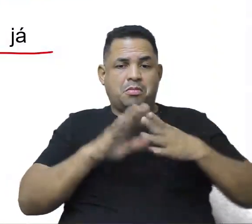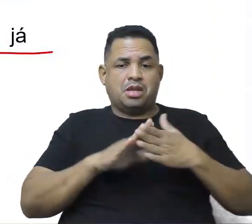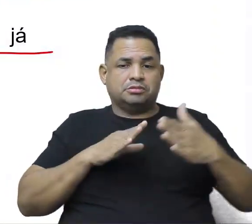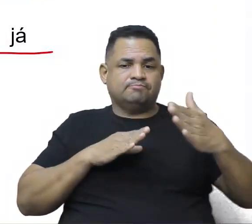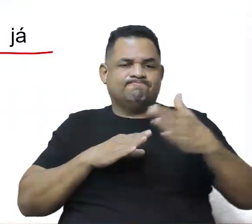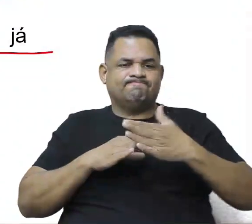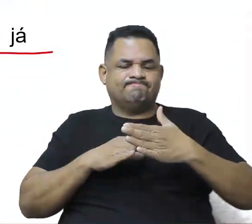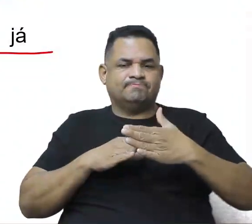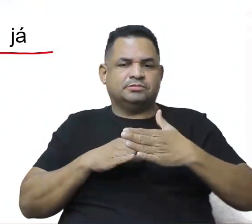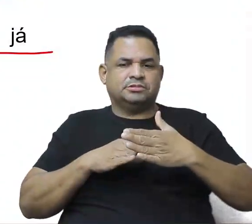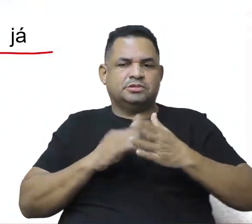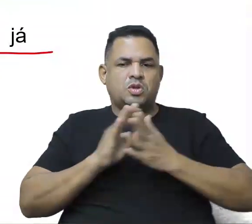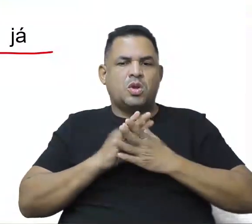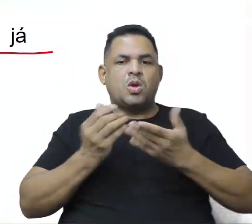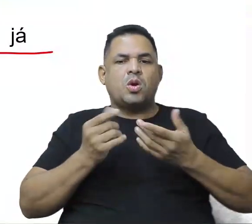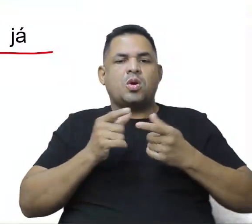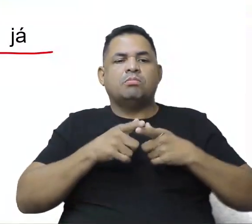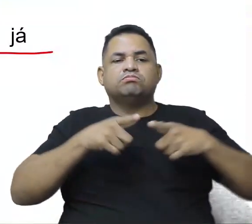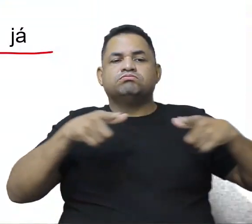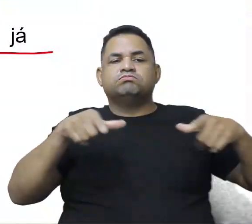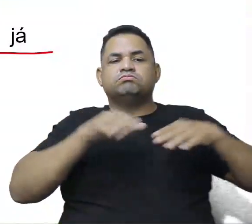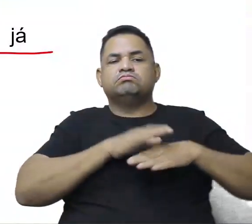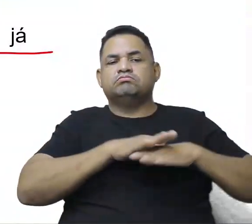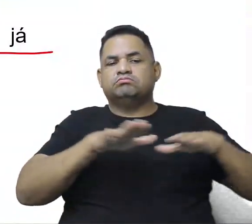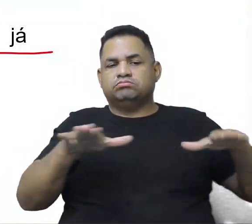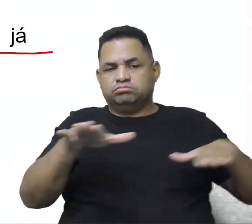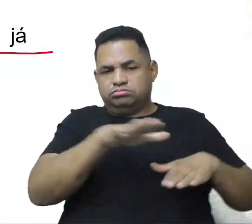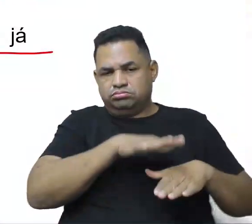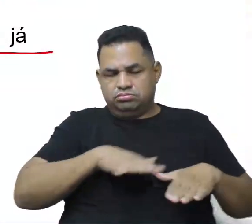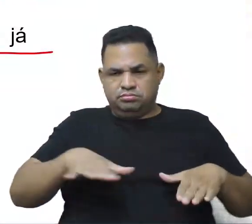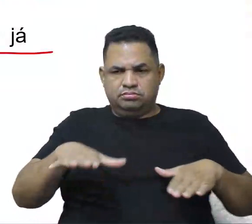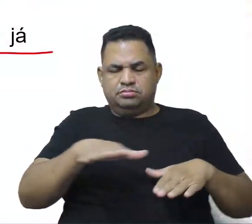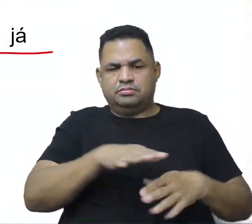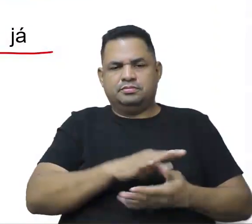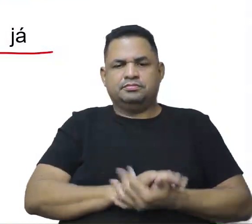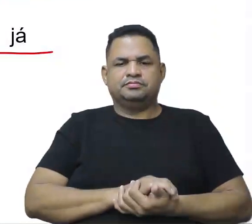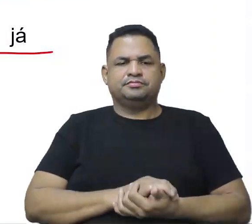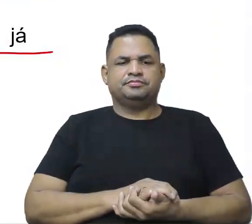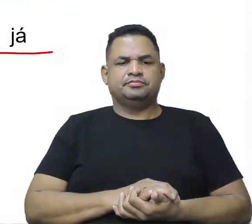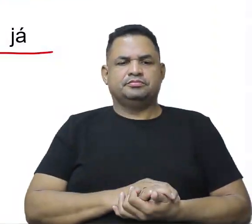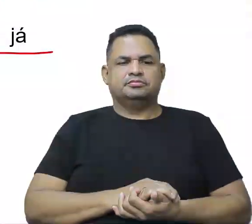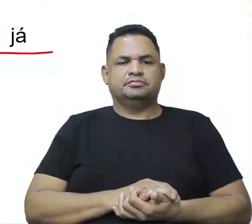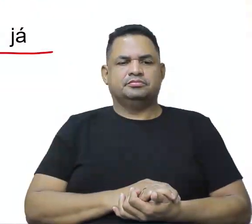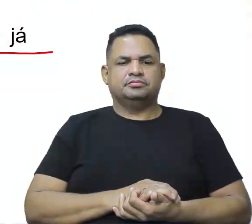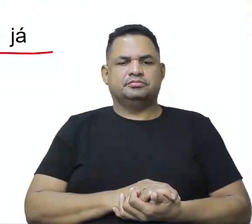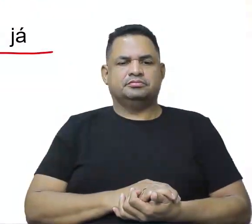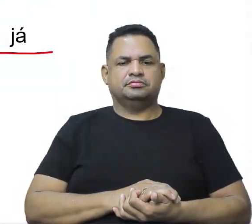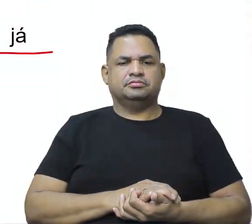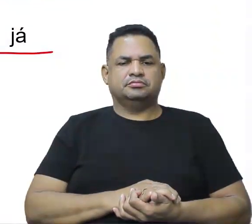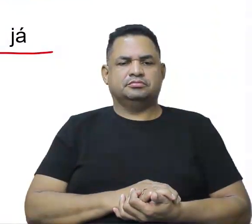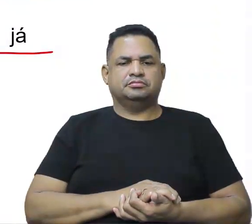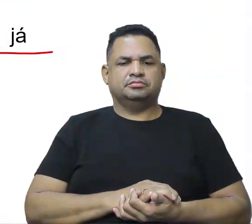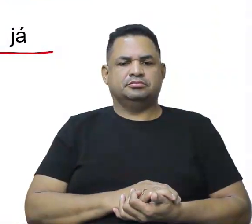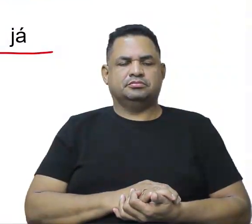existente. Bom, eu creio que não seja isso, né? Mas vamos deixar ela aqui, vou conhecer as outras.